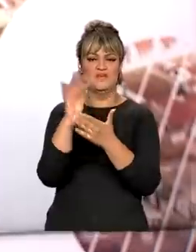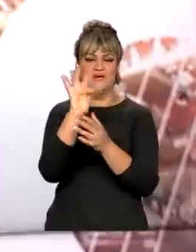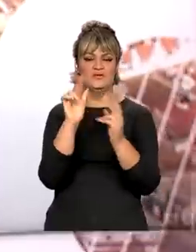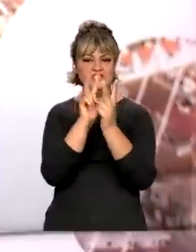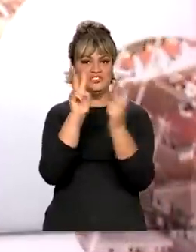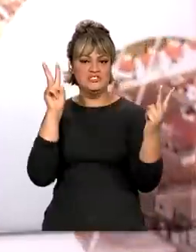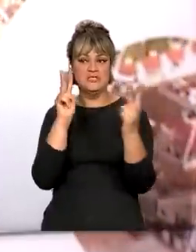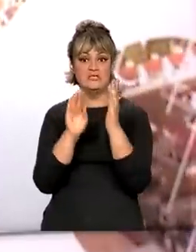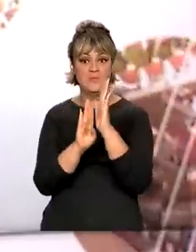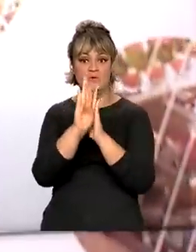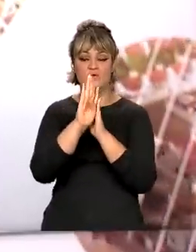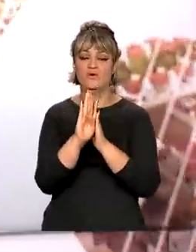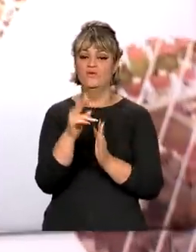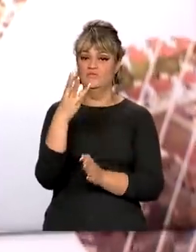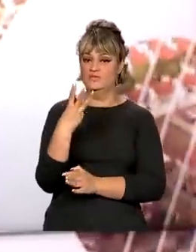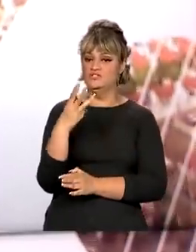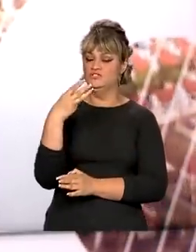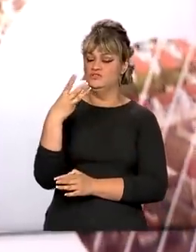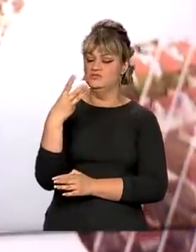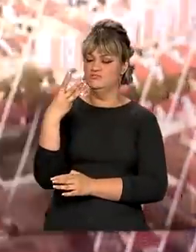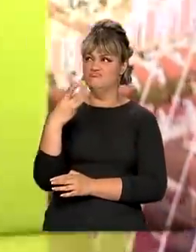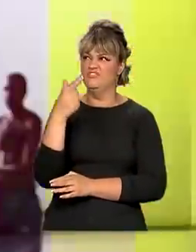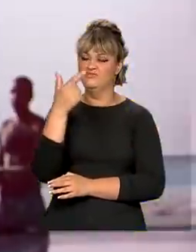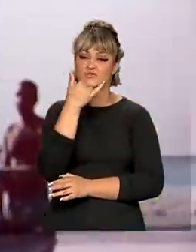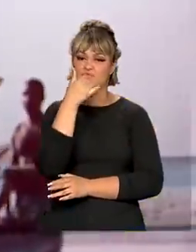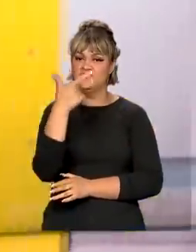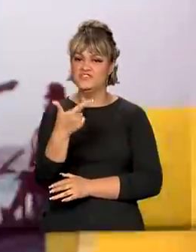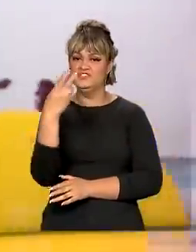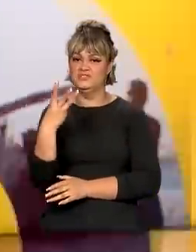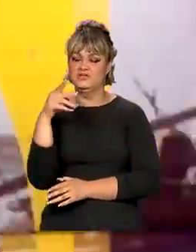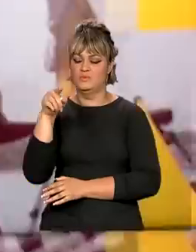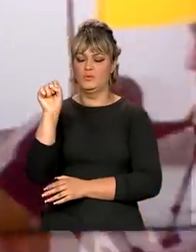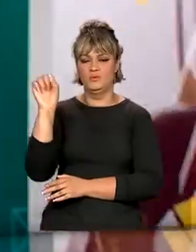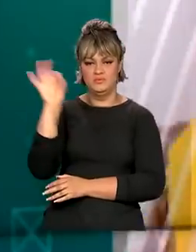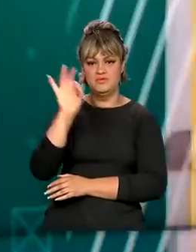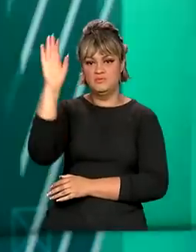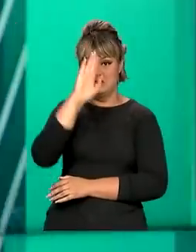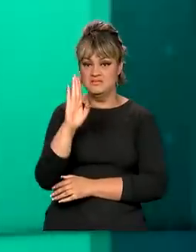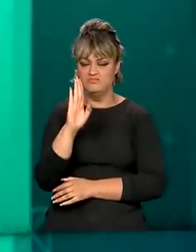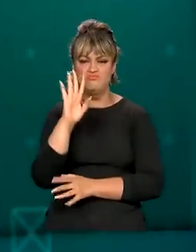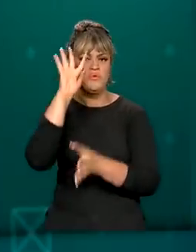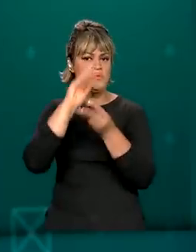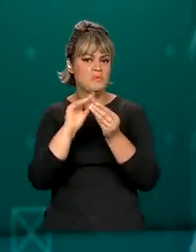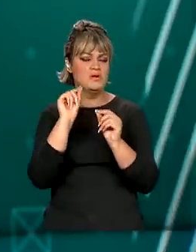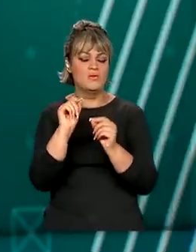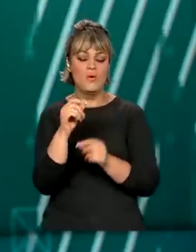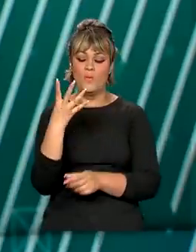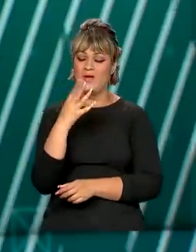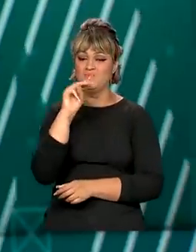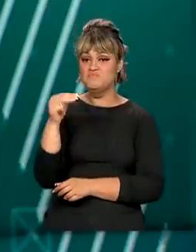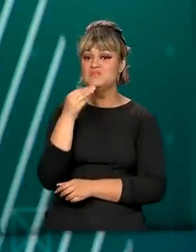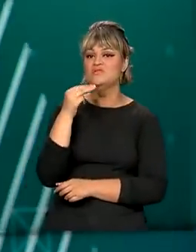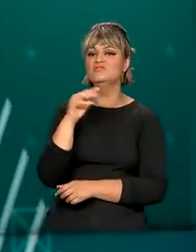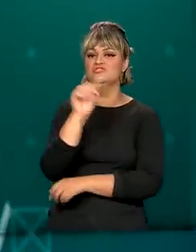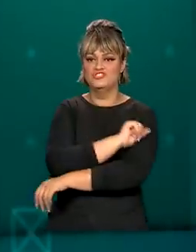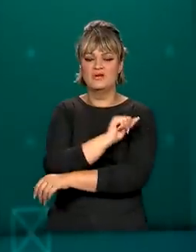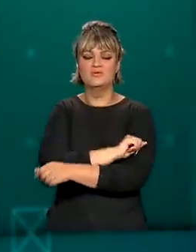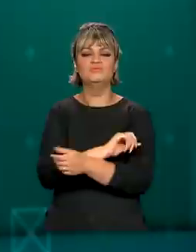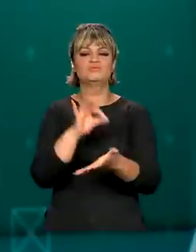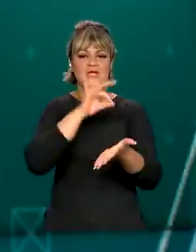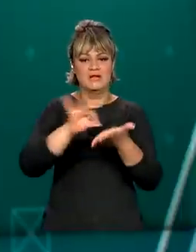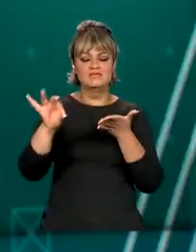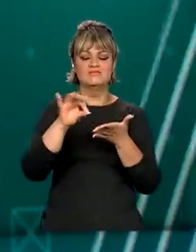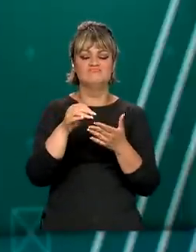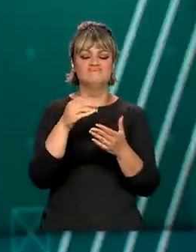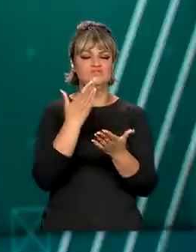23,8% no Brasil. Isso fez com que quase 4 milhões de alunos estivessem matriculados em